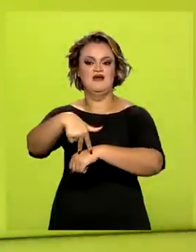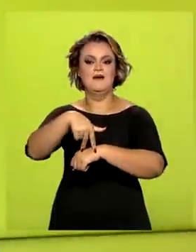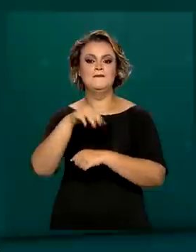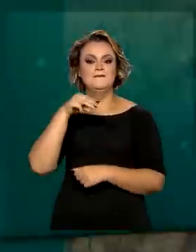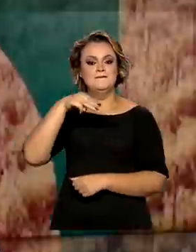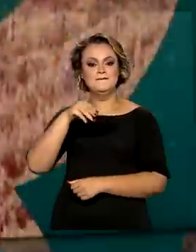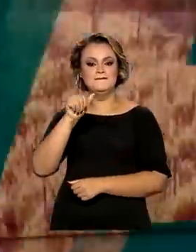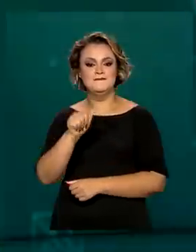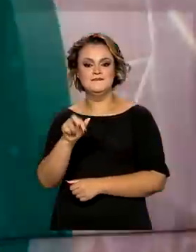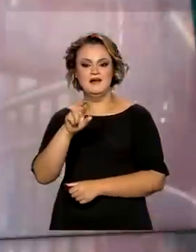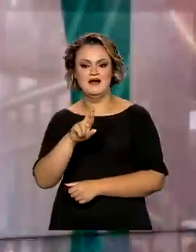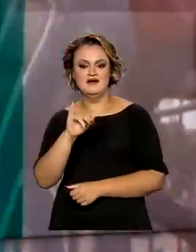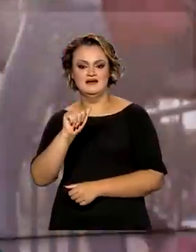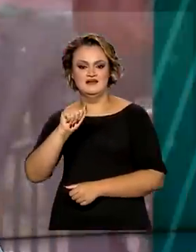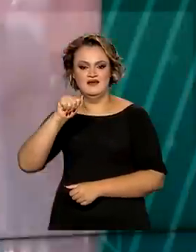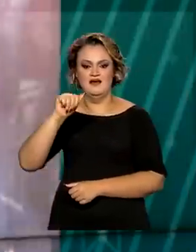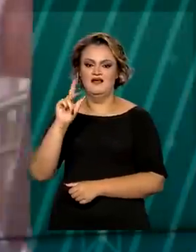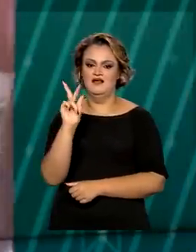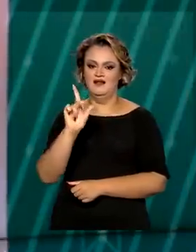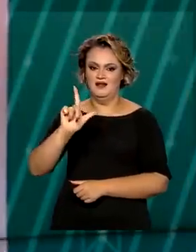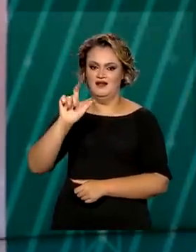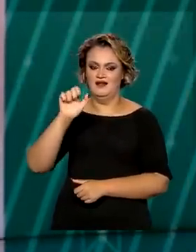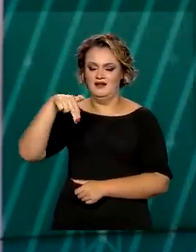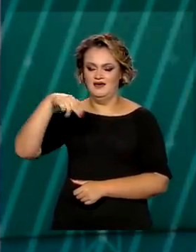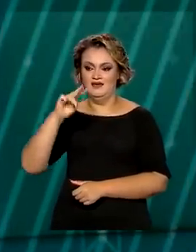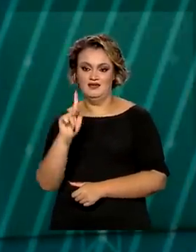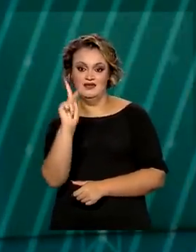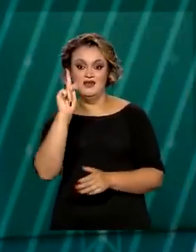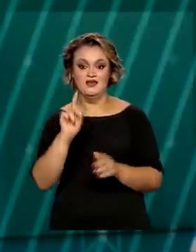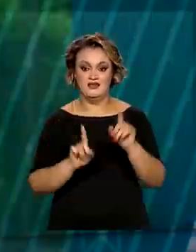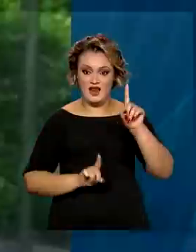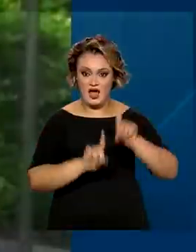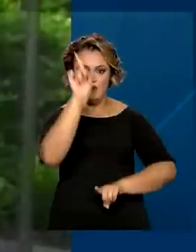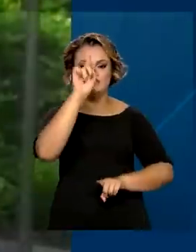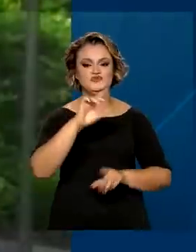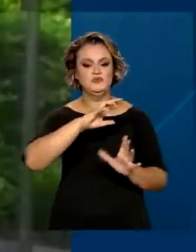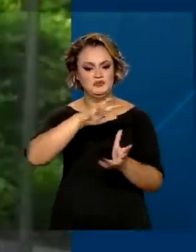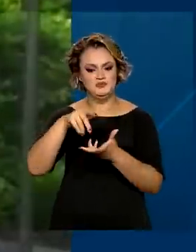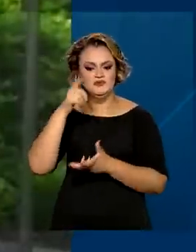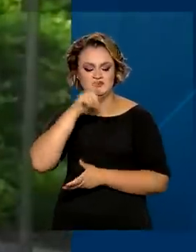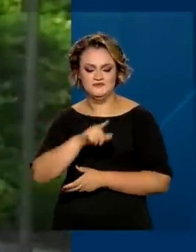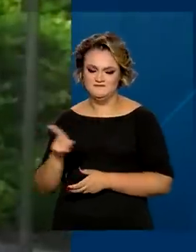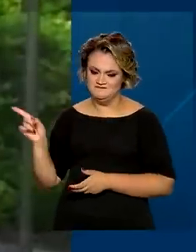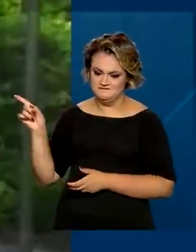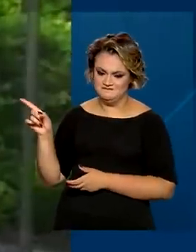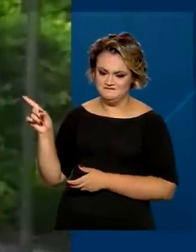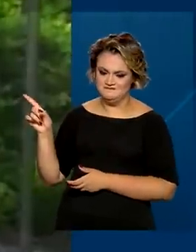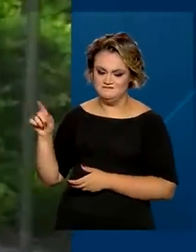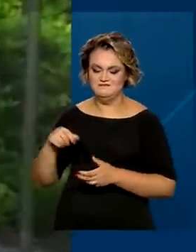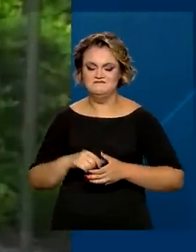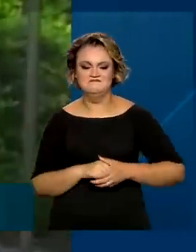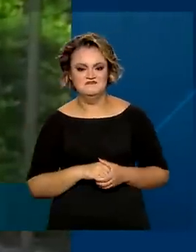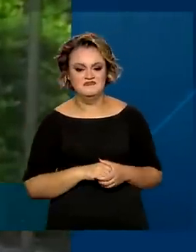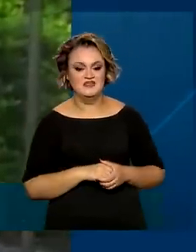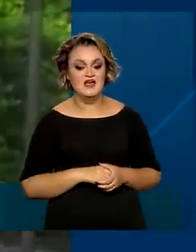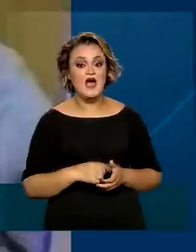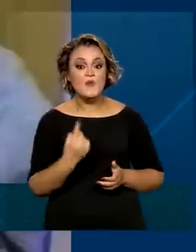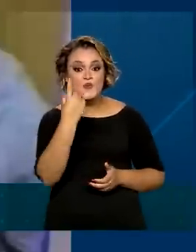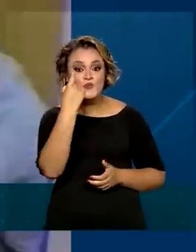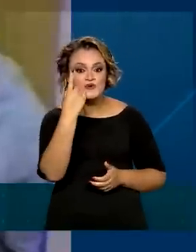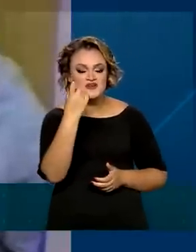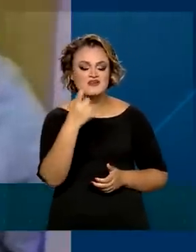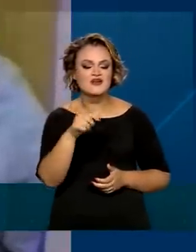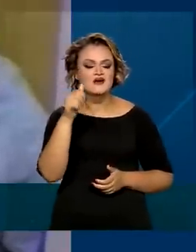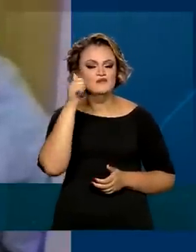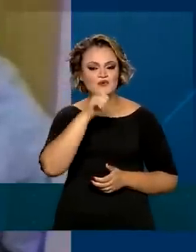a primeira nadadora brasileira a estabelecer um recorde mundial. A homenagem à única brasileira